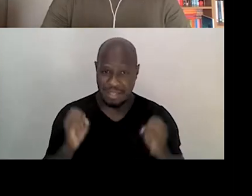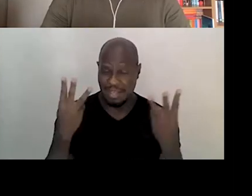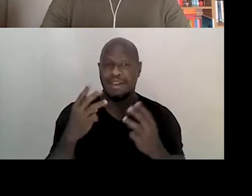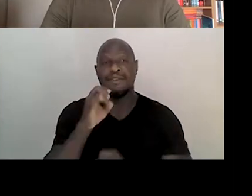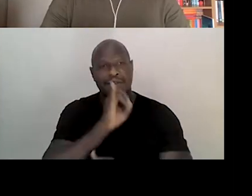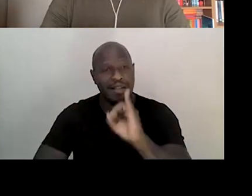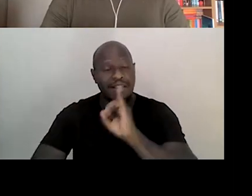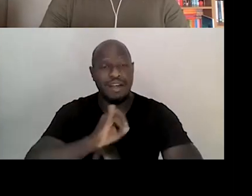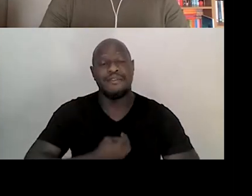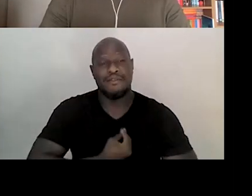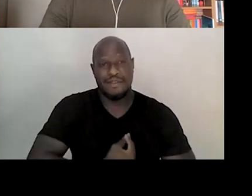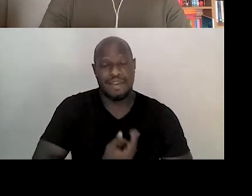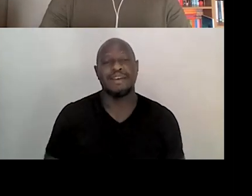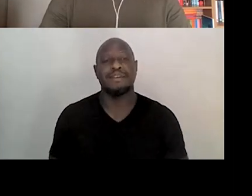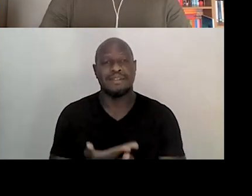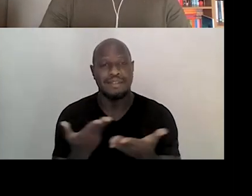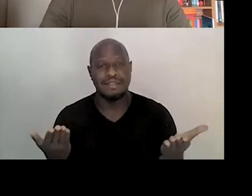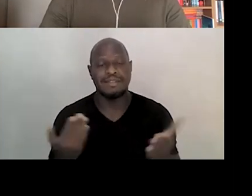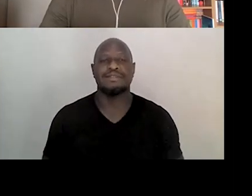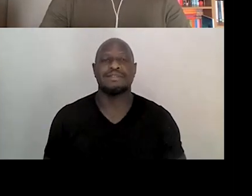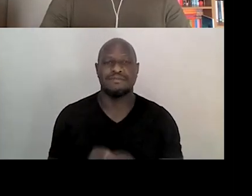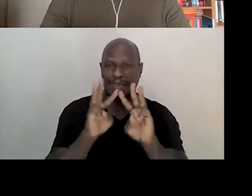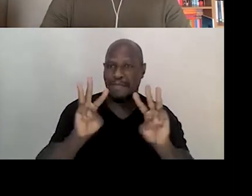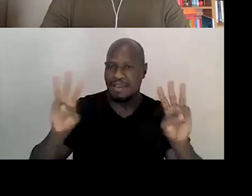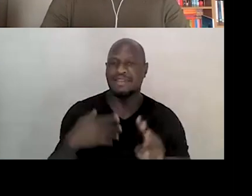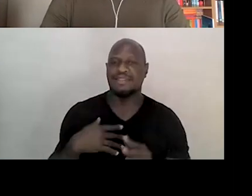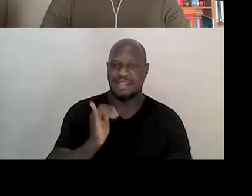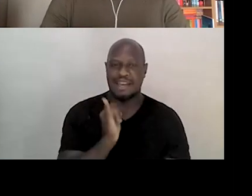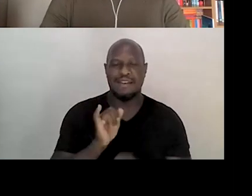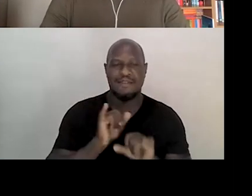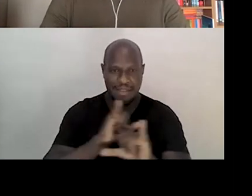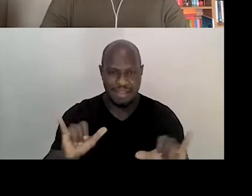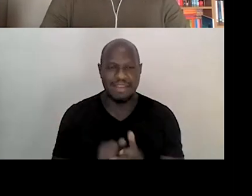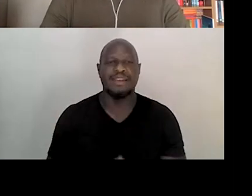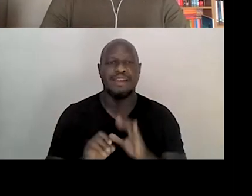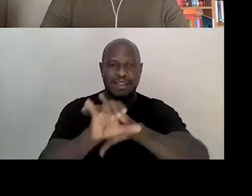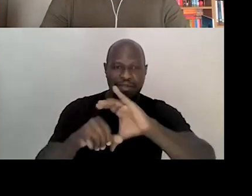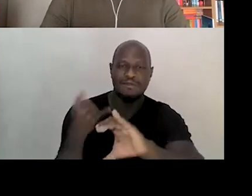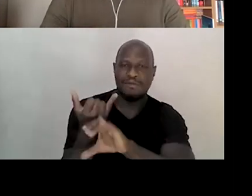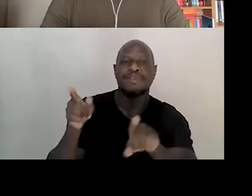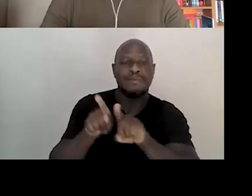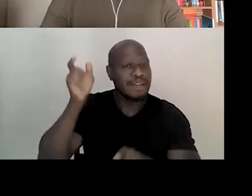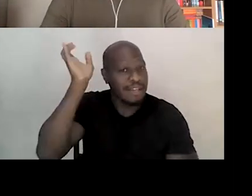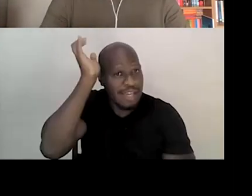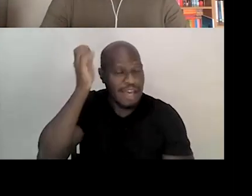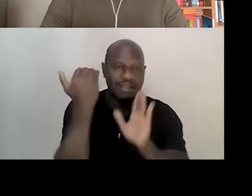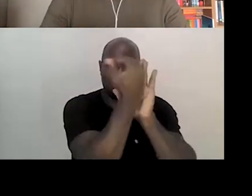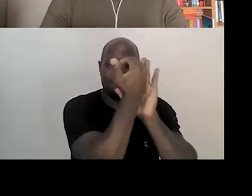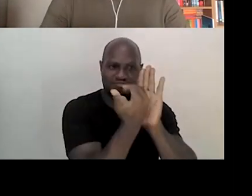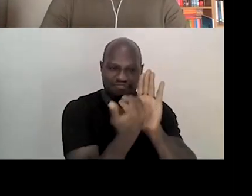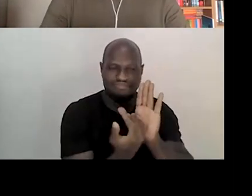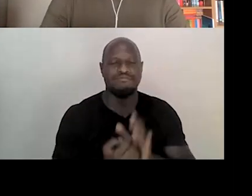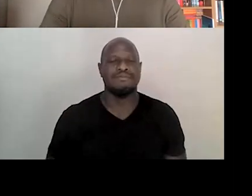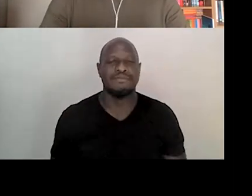vivo para vocês, lá na nossa página que eu acabei de falar, tá bom? No YouTube do Sesc São Paulo também tem toda a programação disponível.